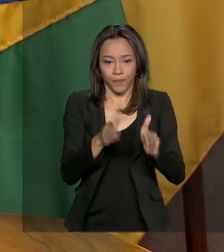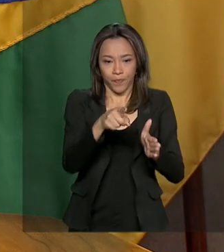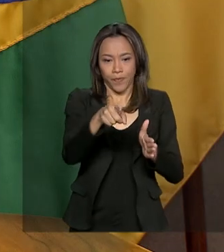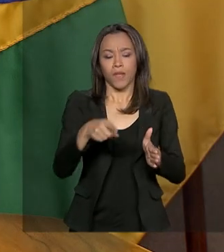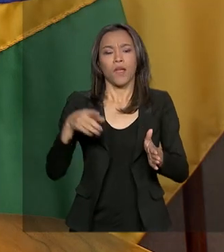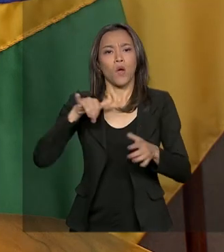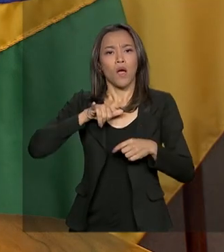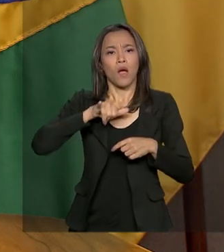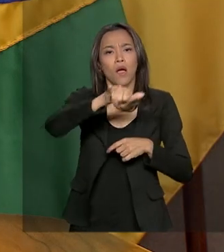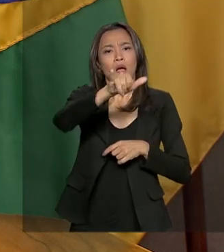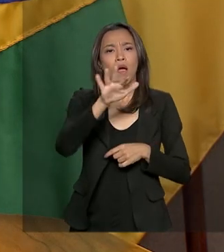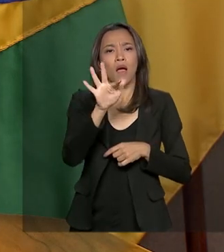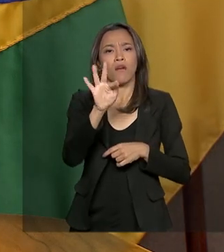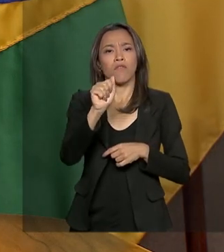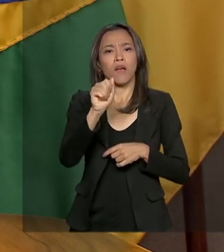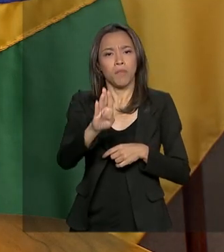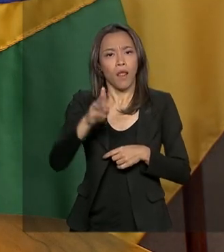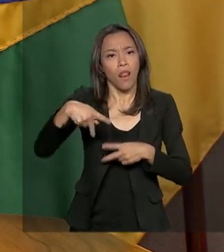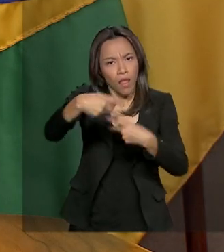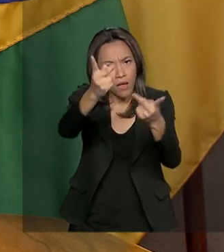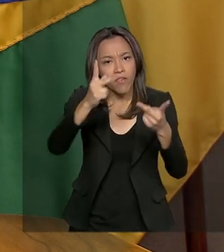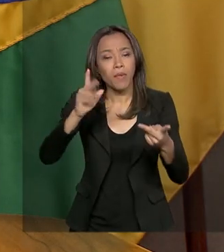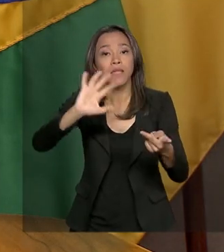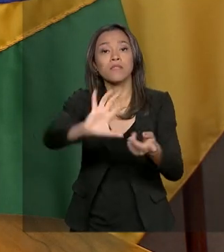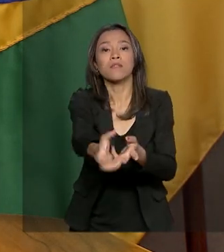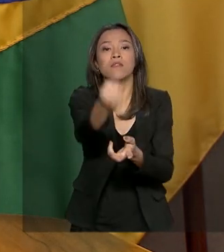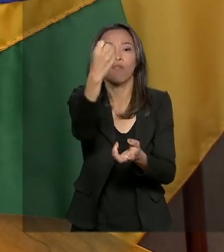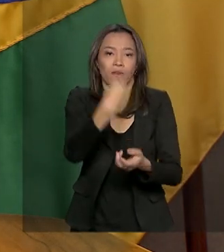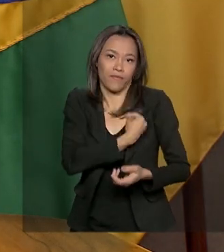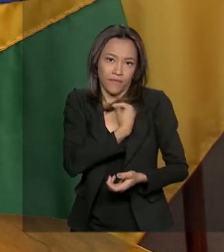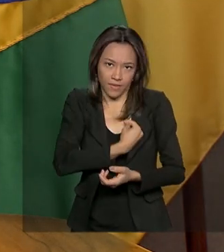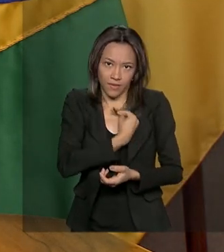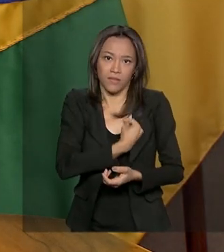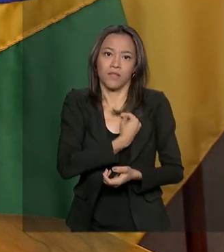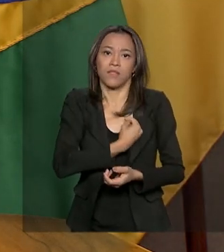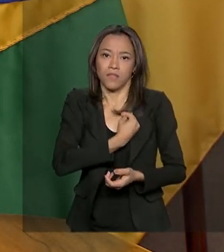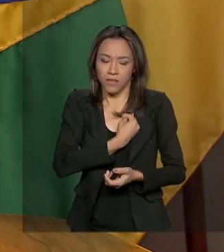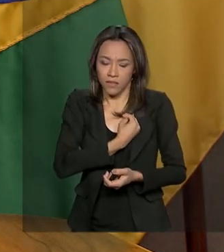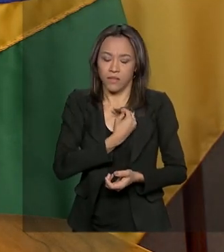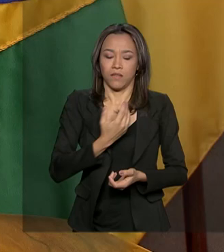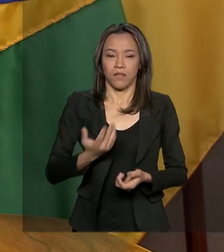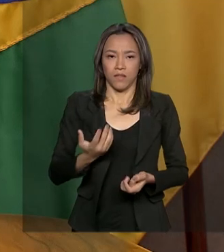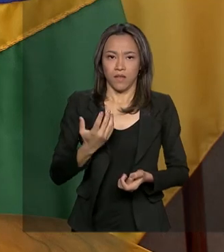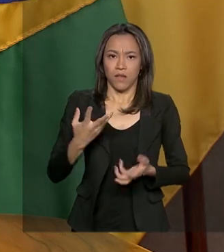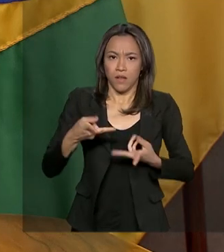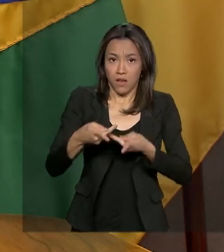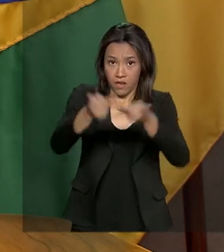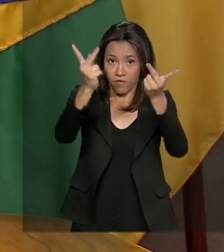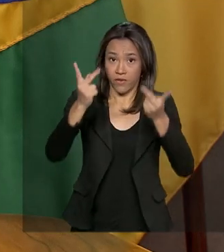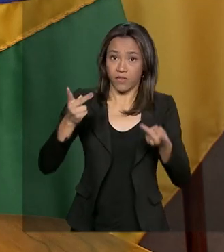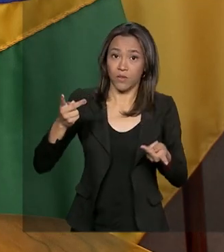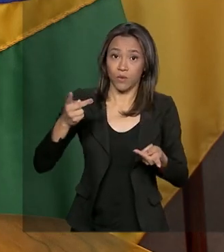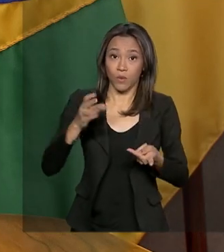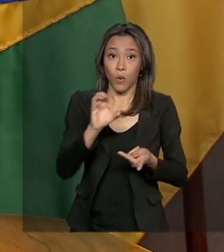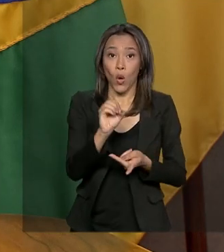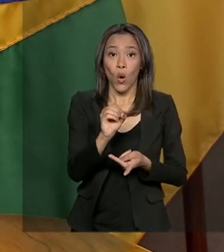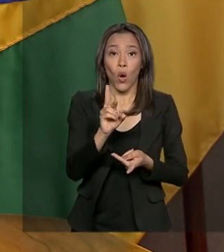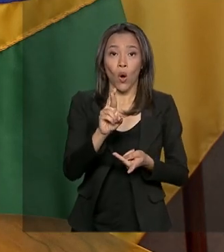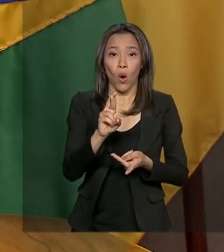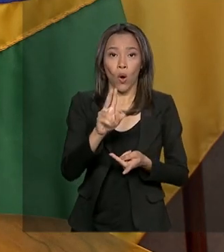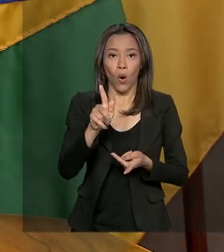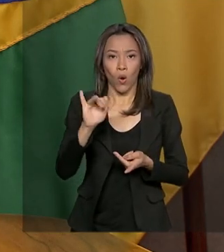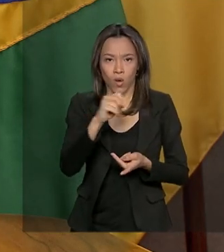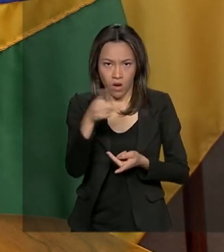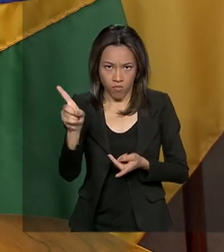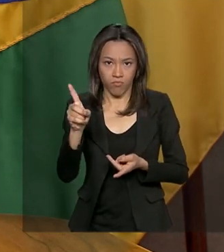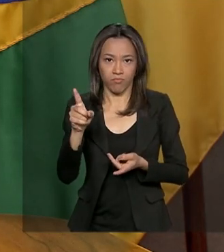a possibilidade de salvar vidas com o transporte de órgãos para serem